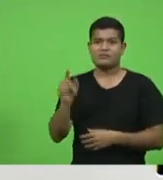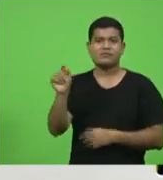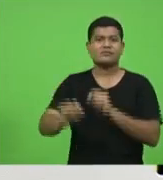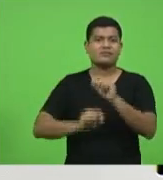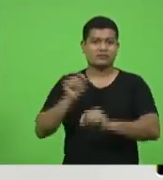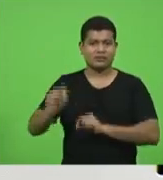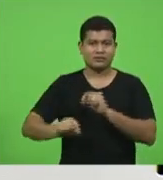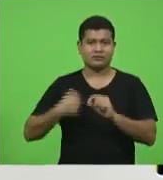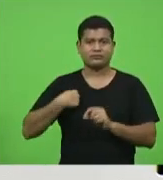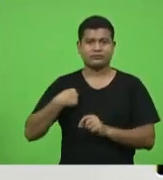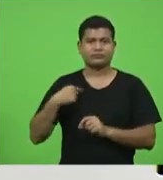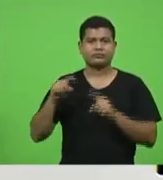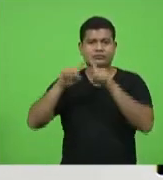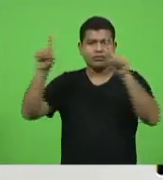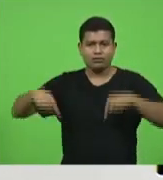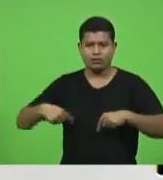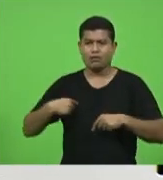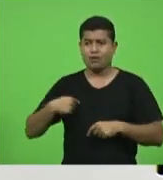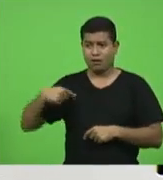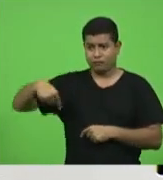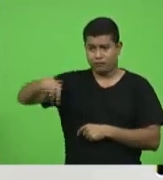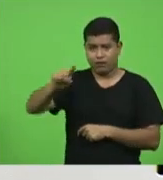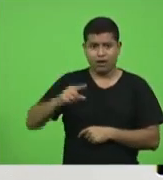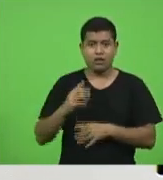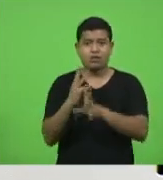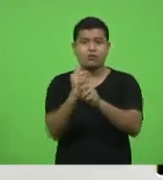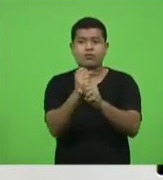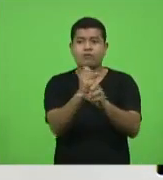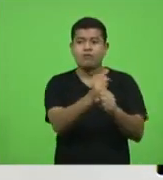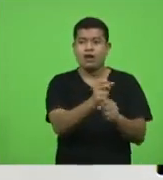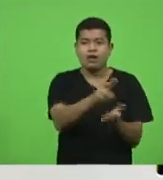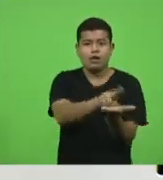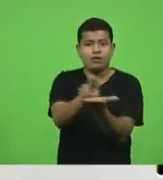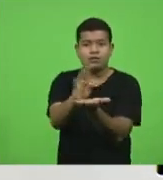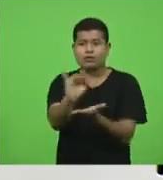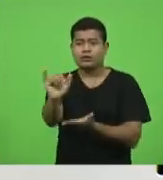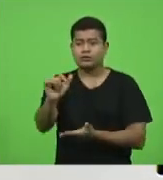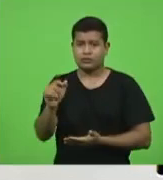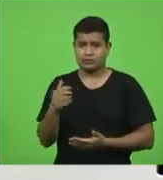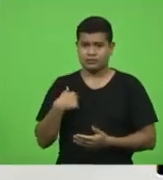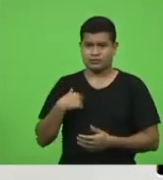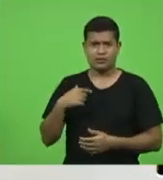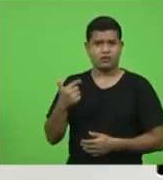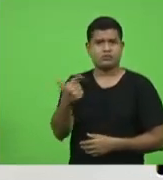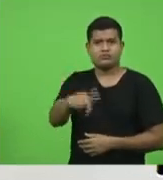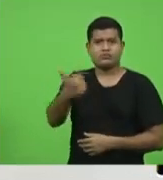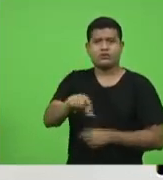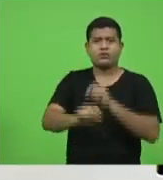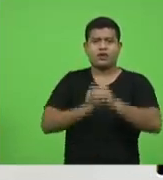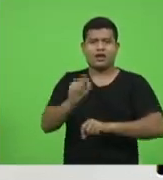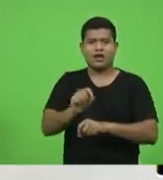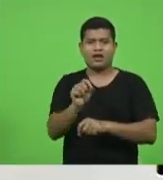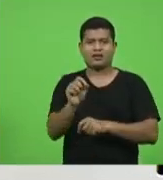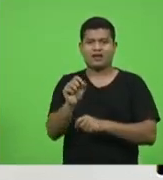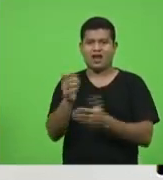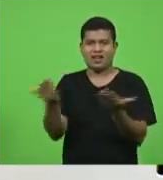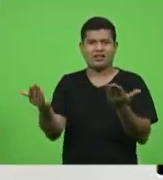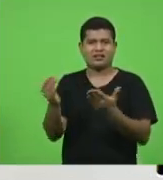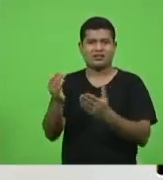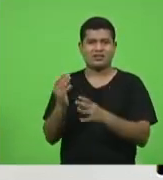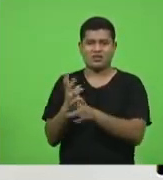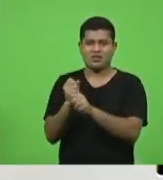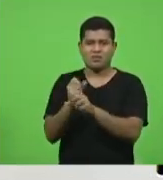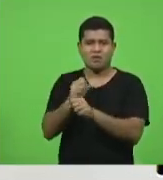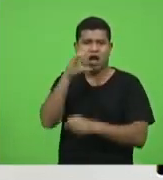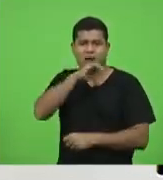pessoalmente contar quantos leitos tinha lembra não tem um software não tem um sistema era pessoalmente quantos leitos